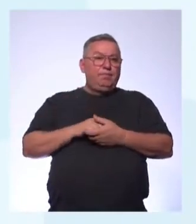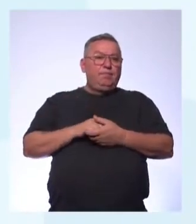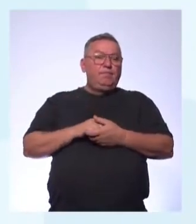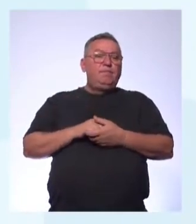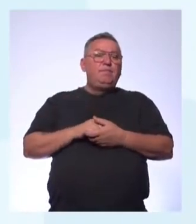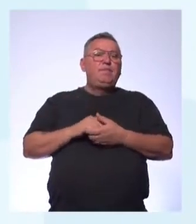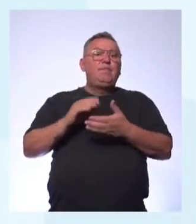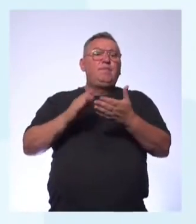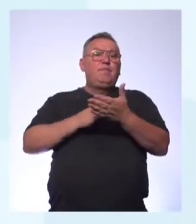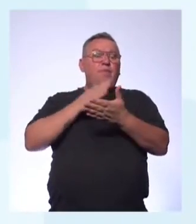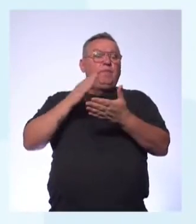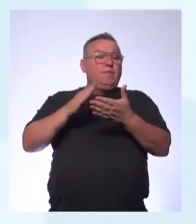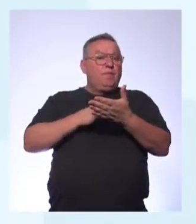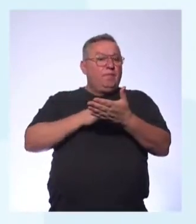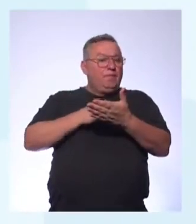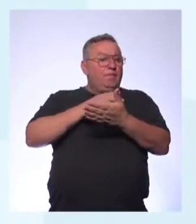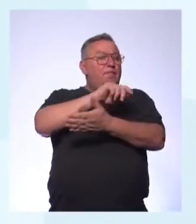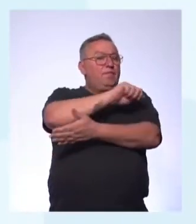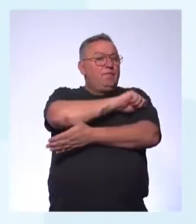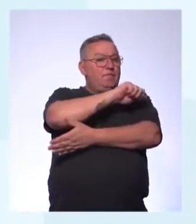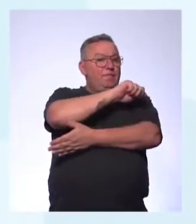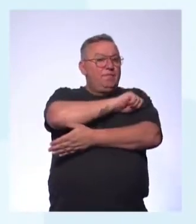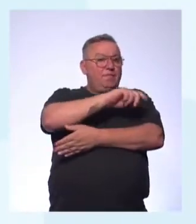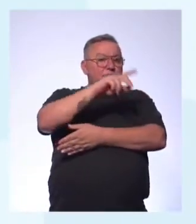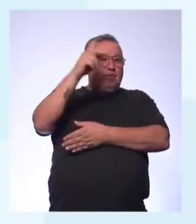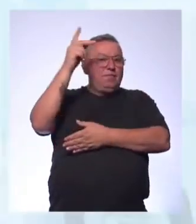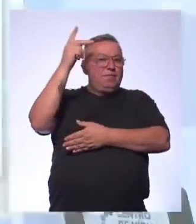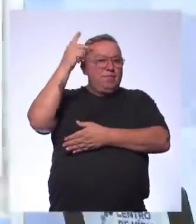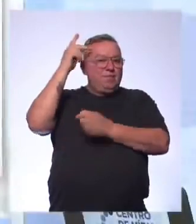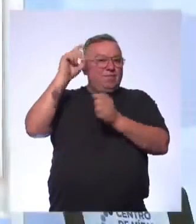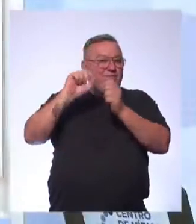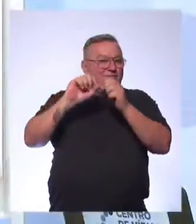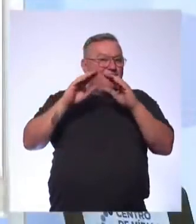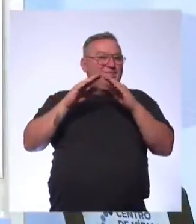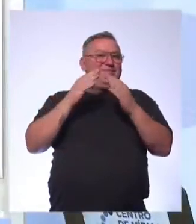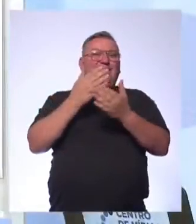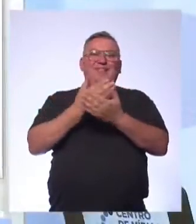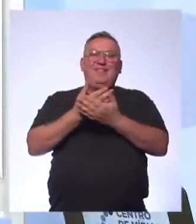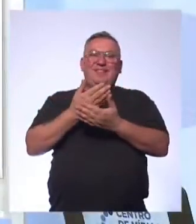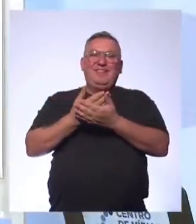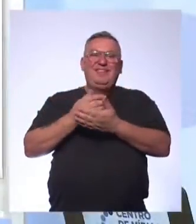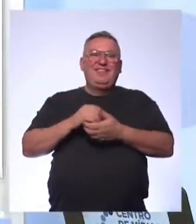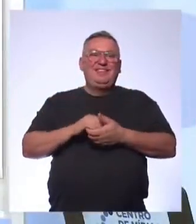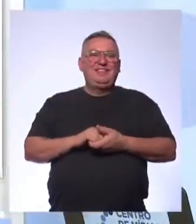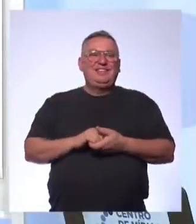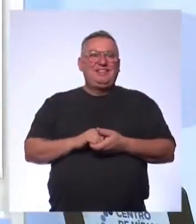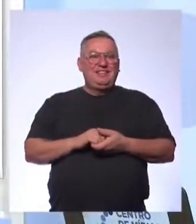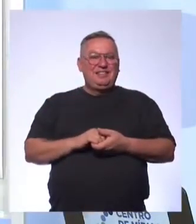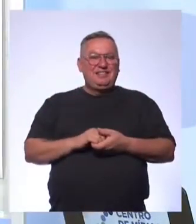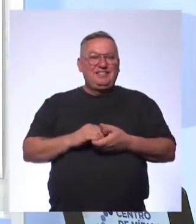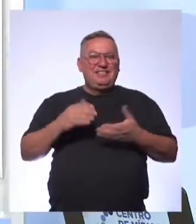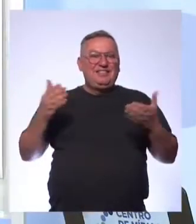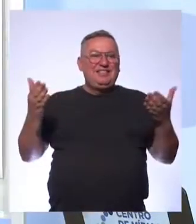o seu caderno do aluno do São Paulo faz escola Agora para iniciar a nossa